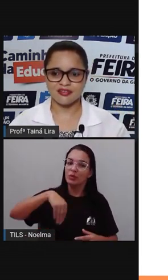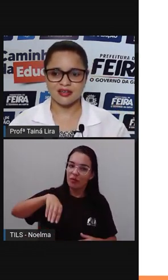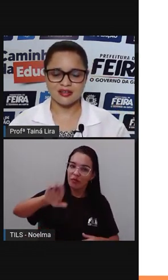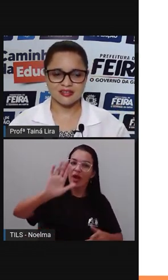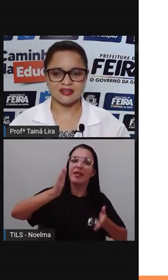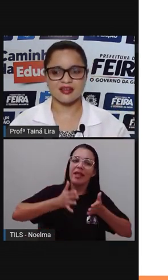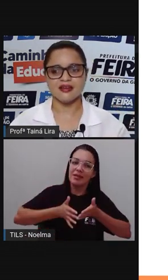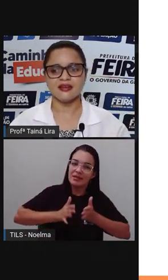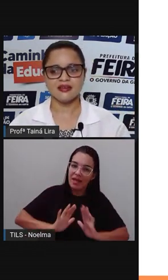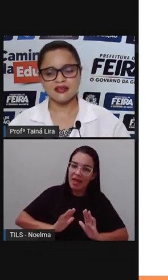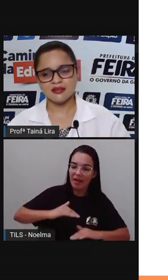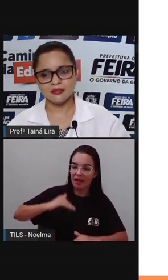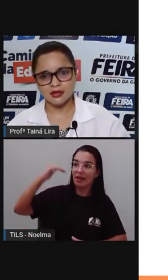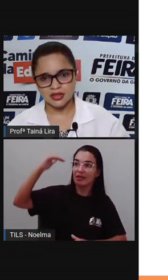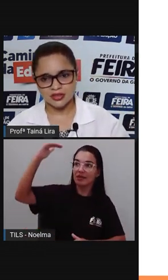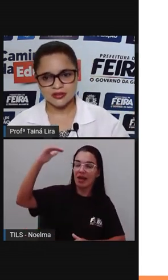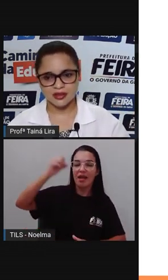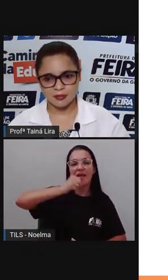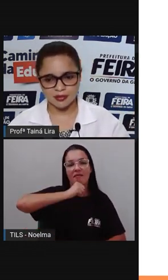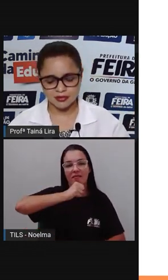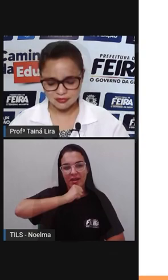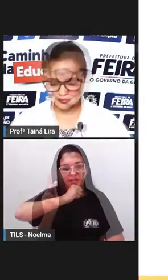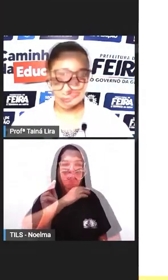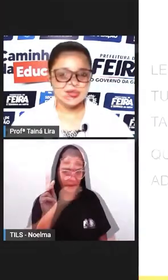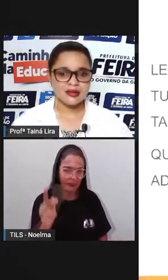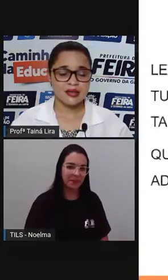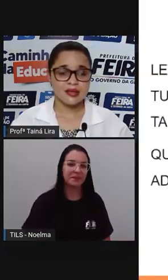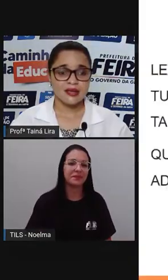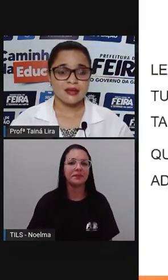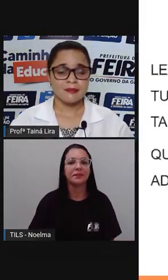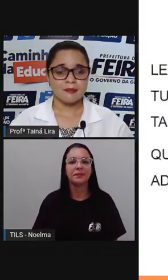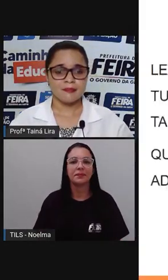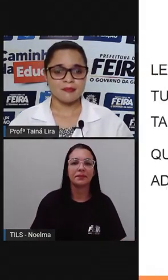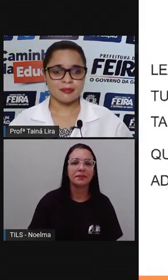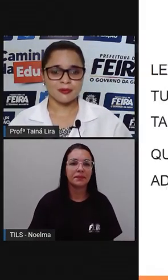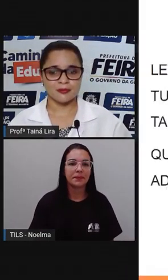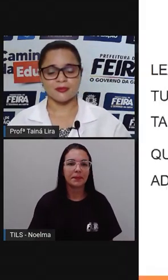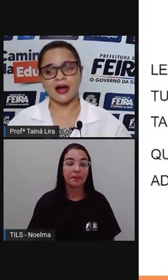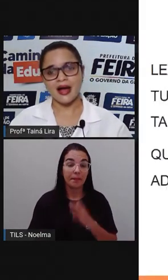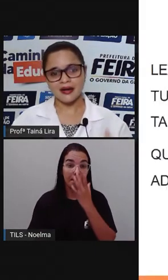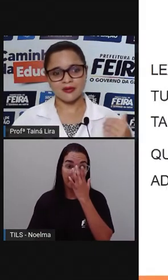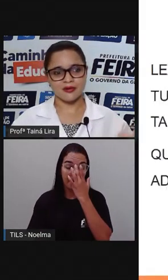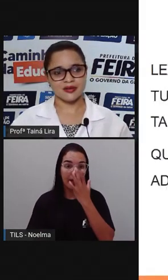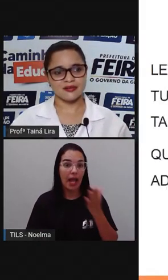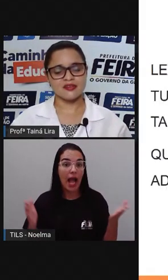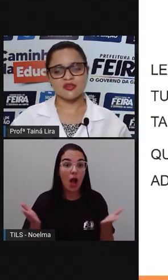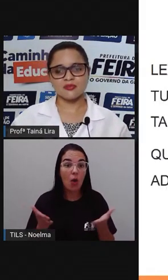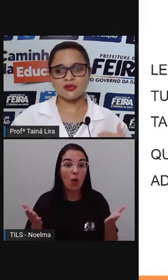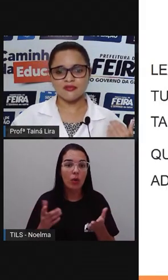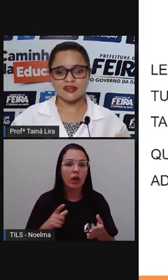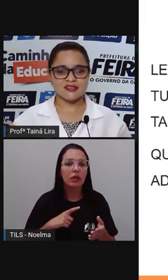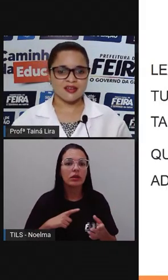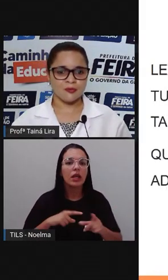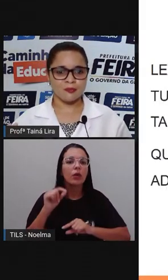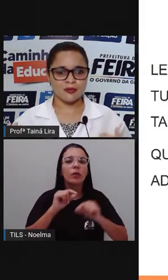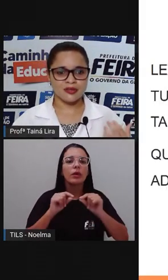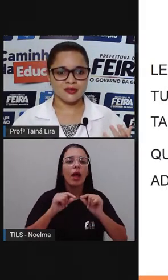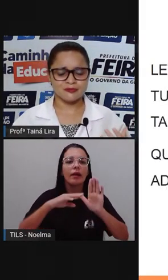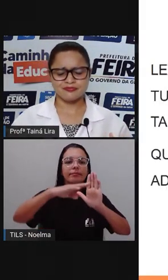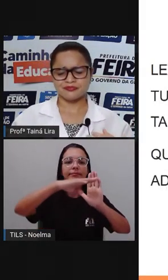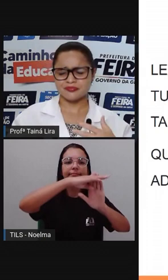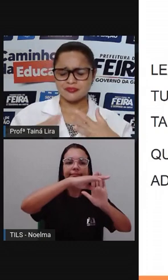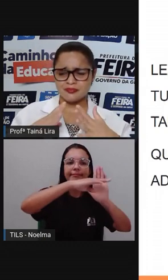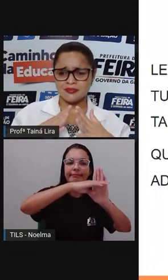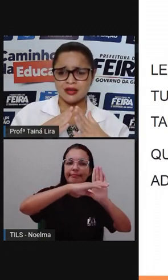envelhecer e morrer, tá bom? Pronto, agora nós vamos conversar um pouquinho